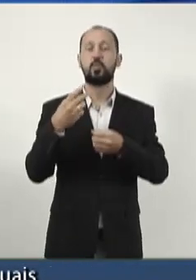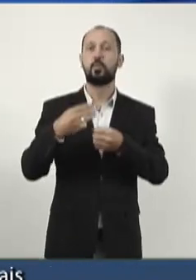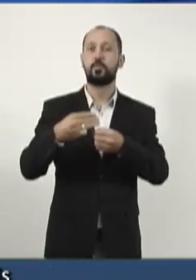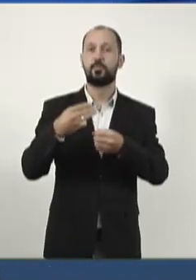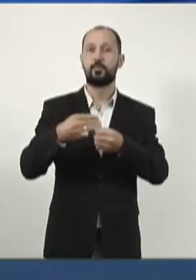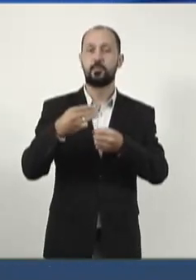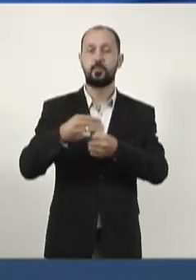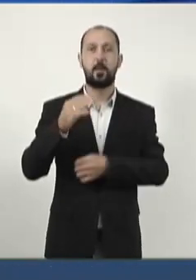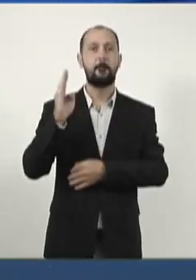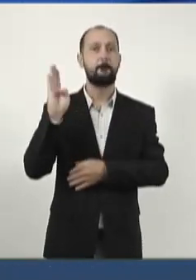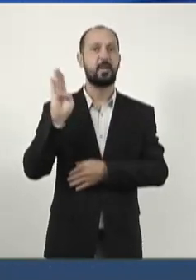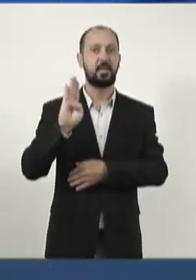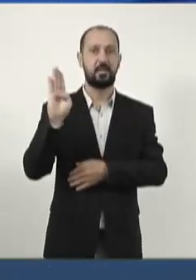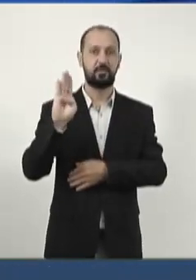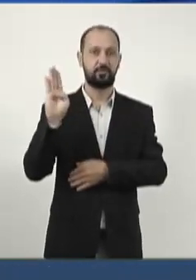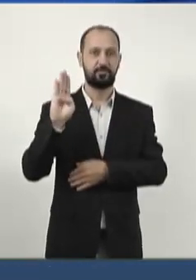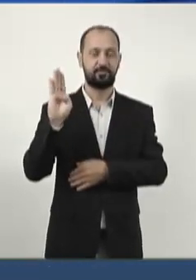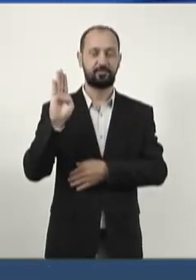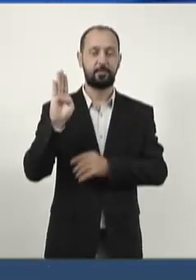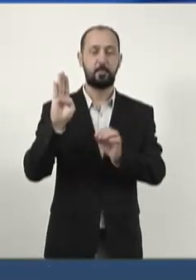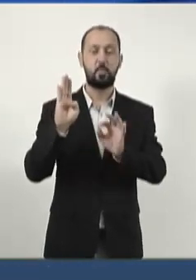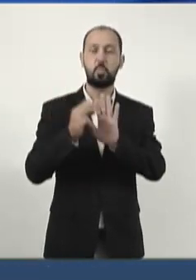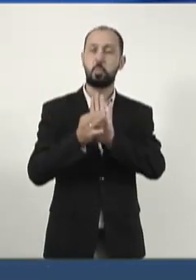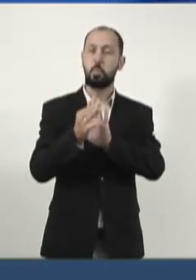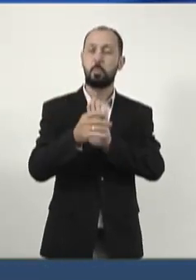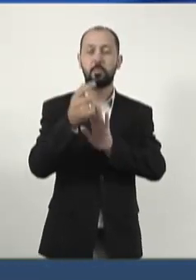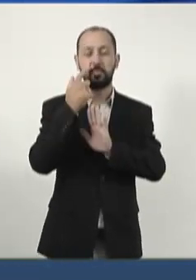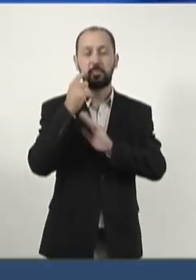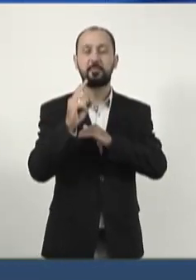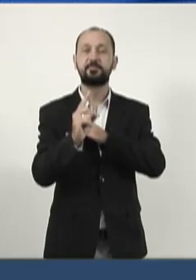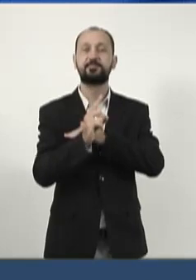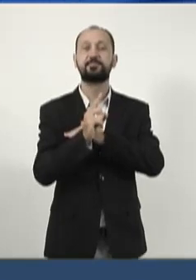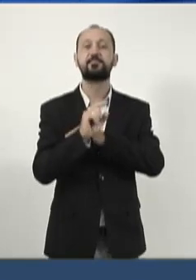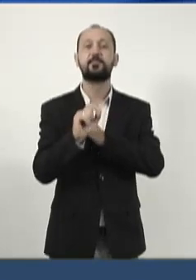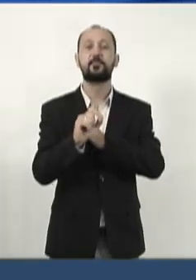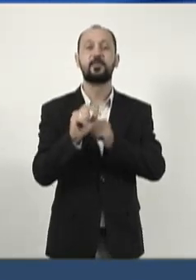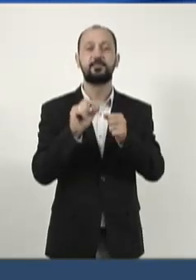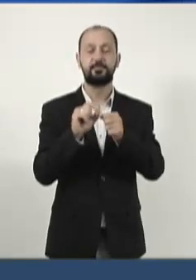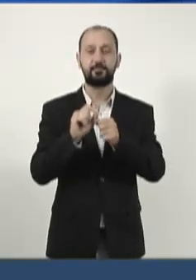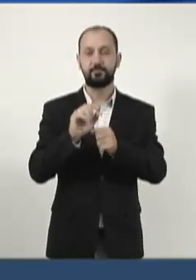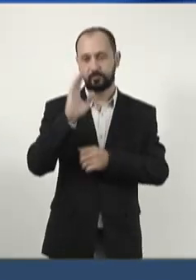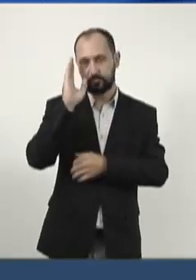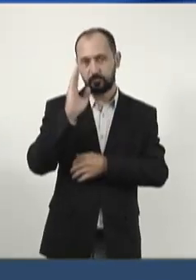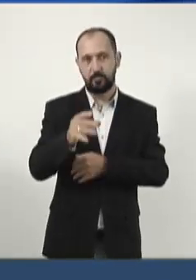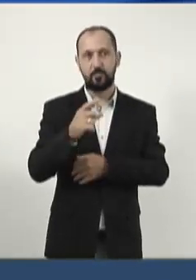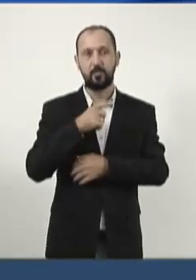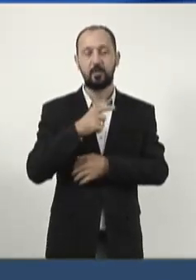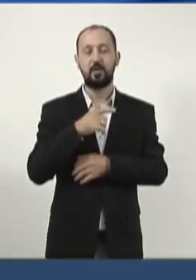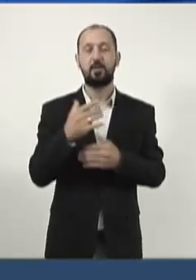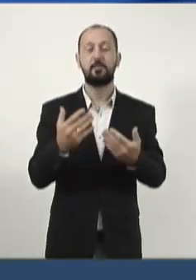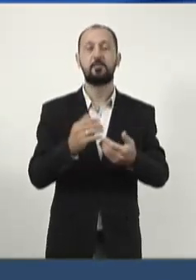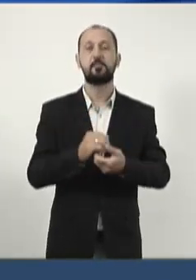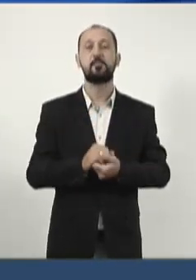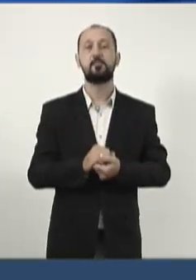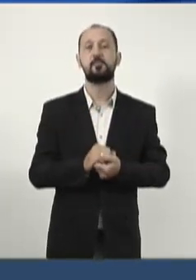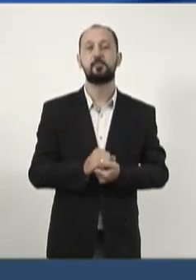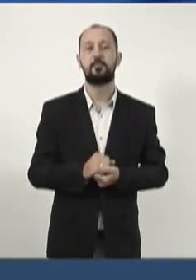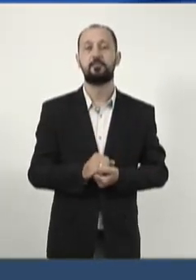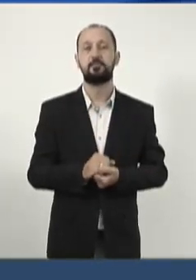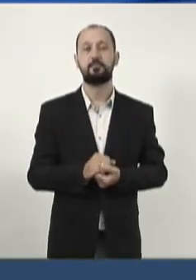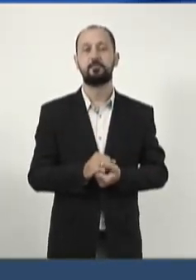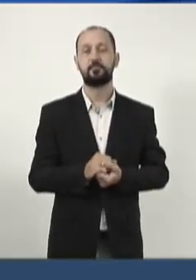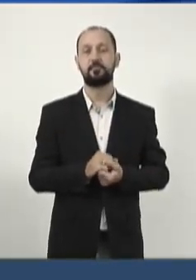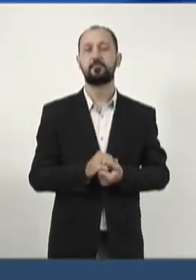Bandeirantes. A proposta em questão visa atender a solicitação encaminhada diretamente a este gabinete parlamentar